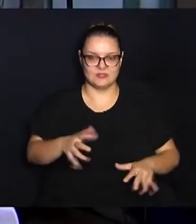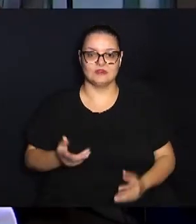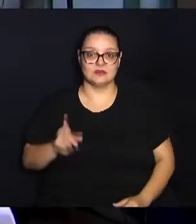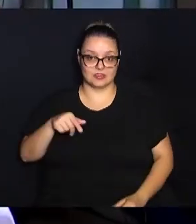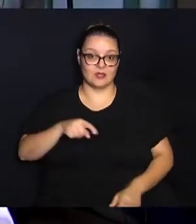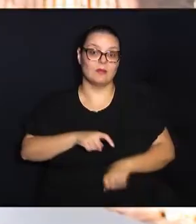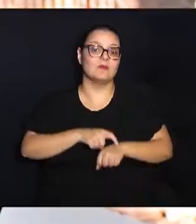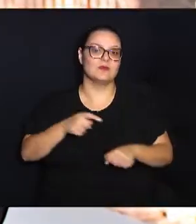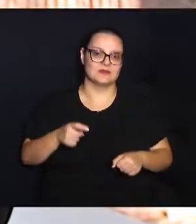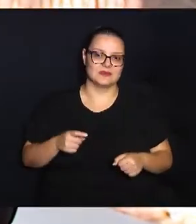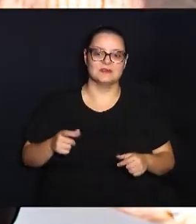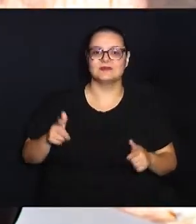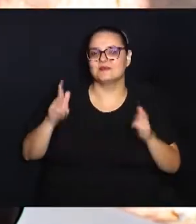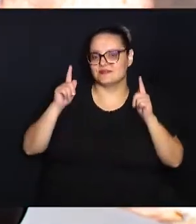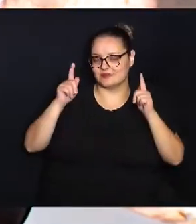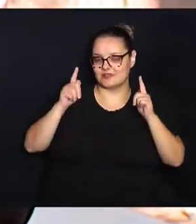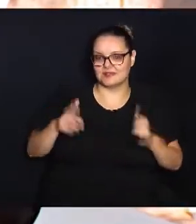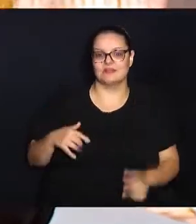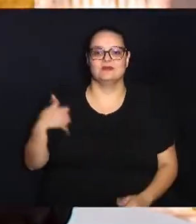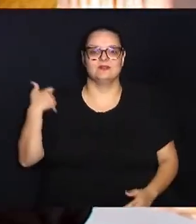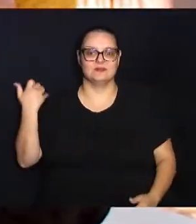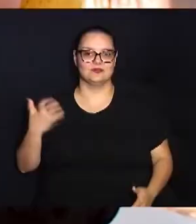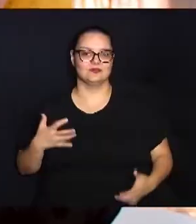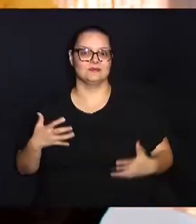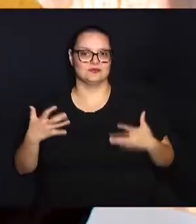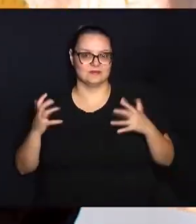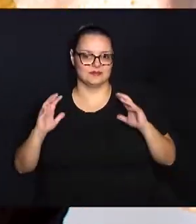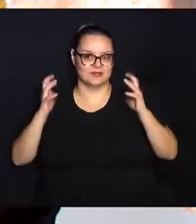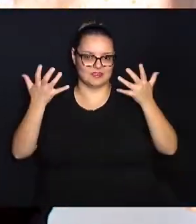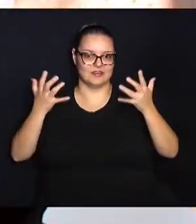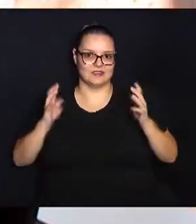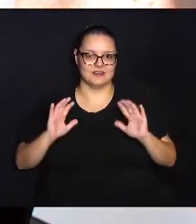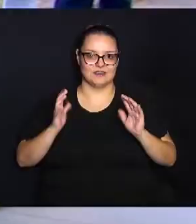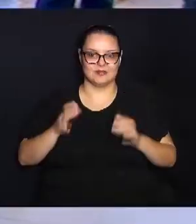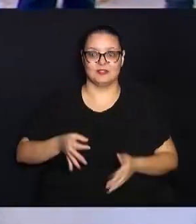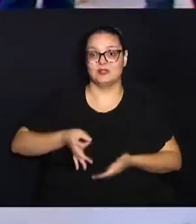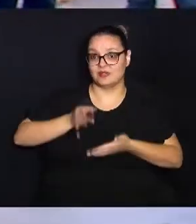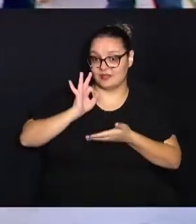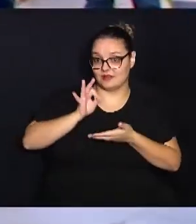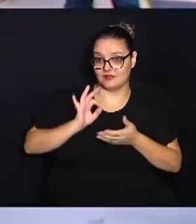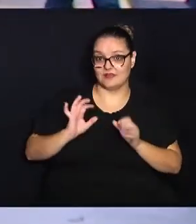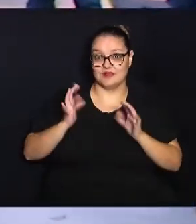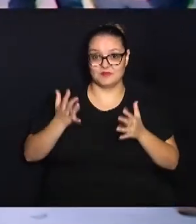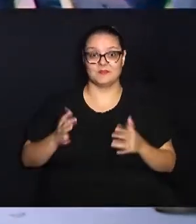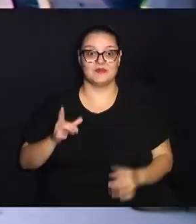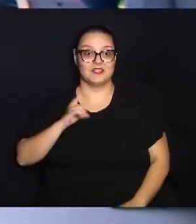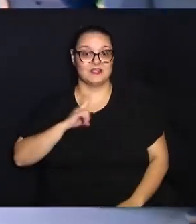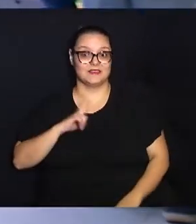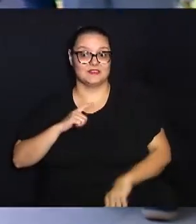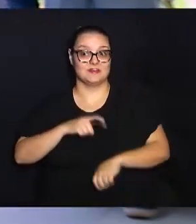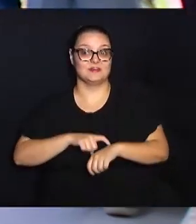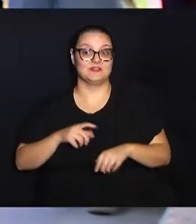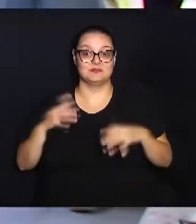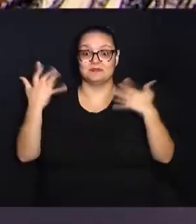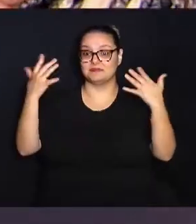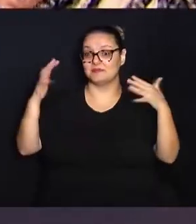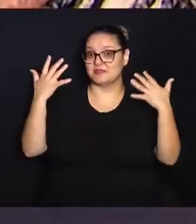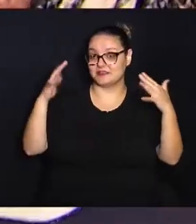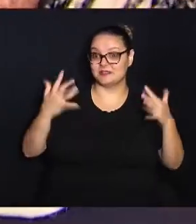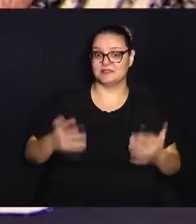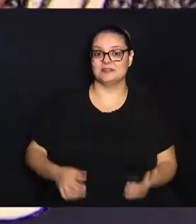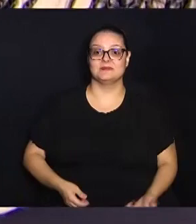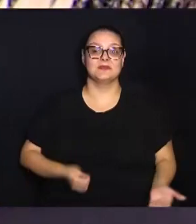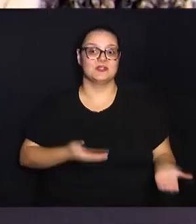o momento de descontração. Os aniversariantes puderam comemorar com o café da manhã e teve até o momento dos parabéns. A